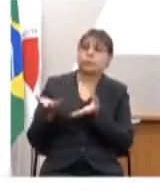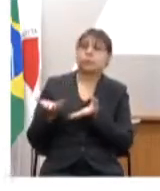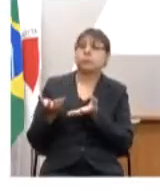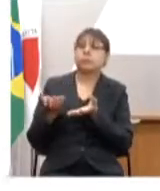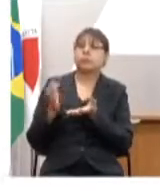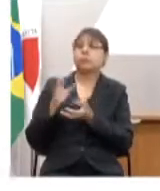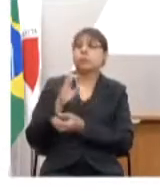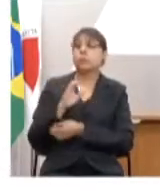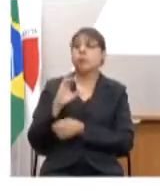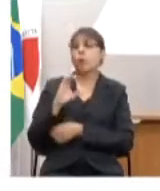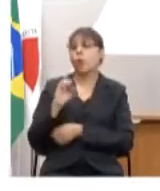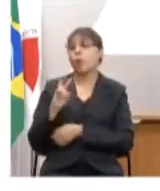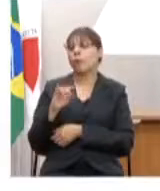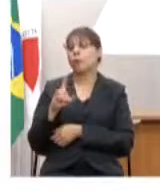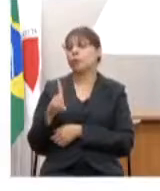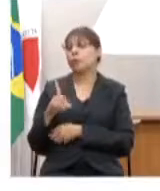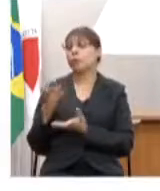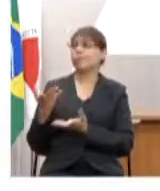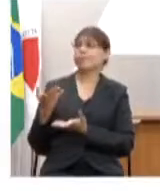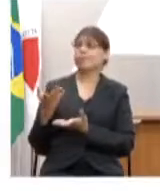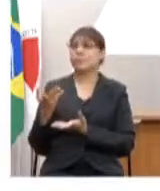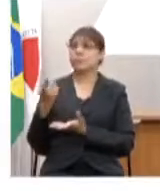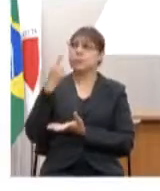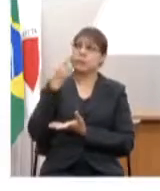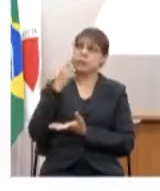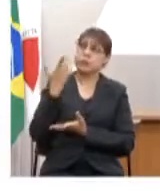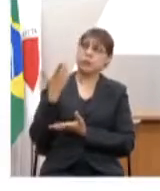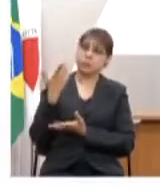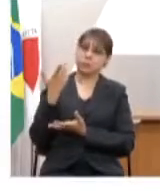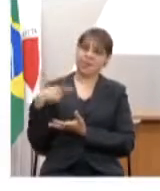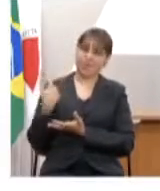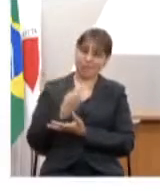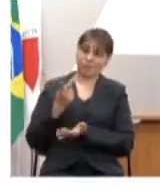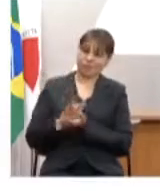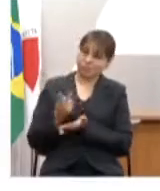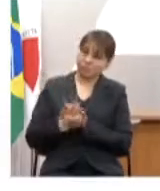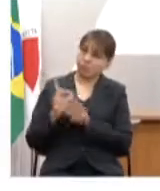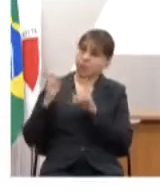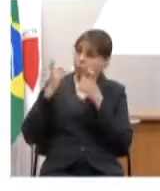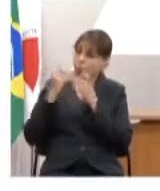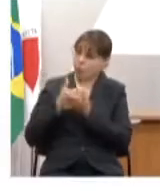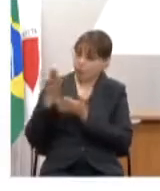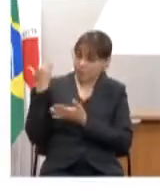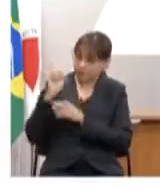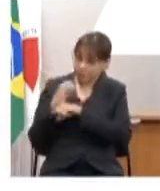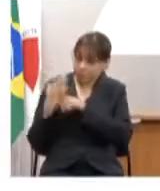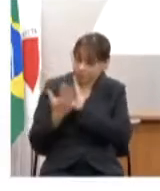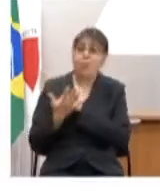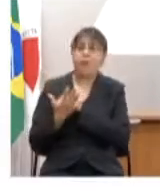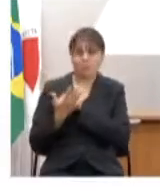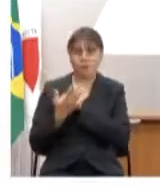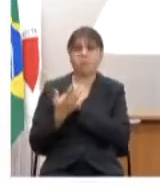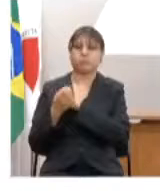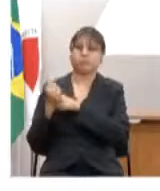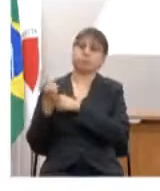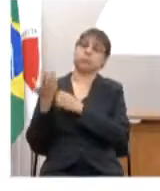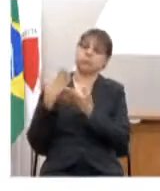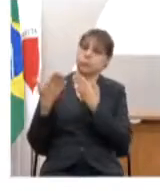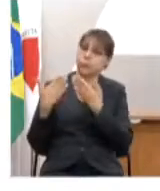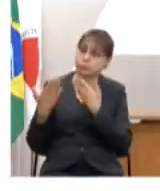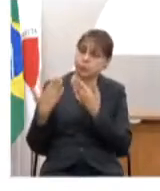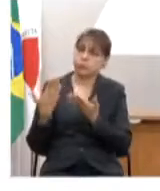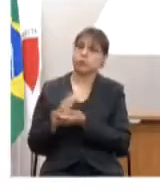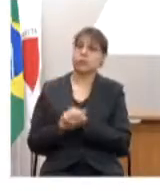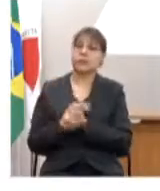de uma forma geral nós temos realizados reuniões desde o início da pandemia isso é o COE 35